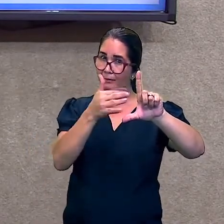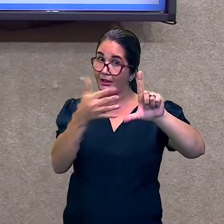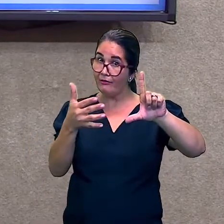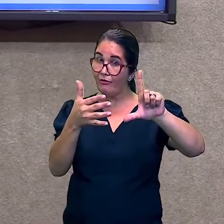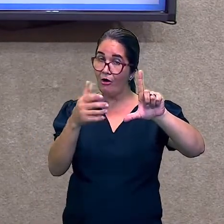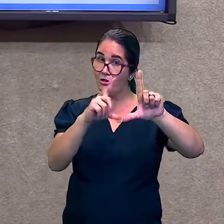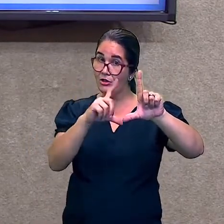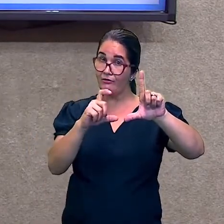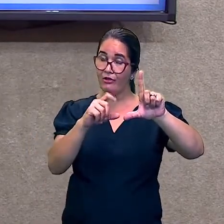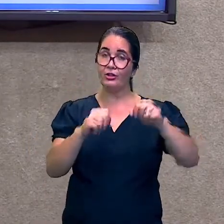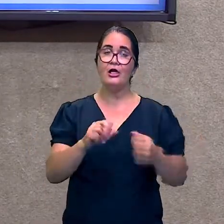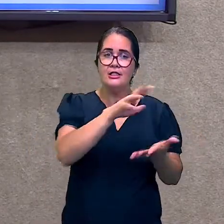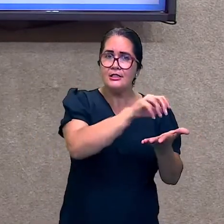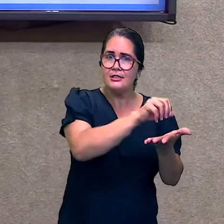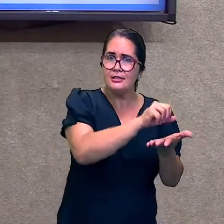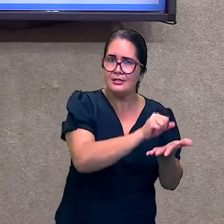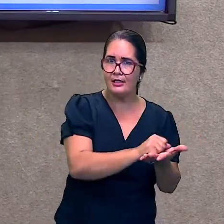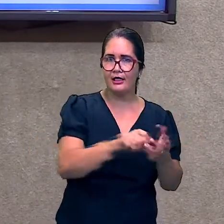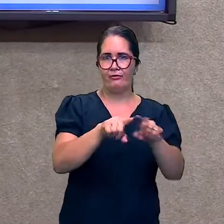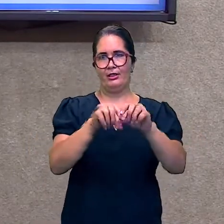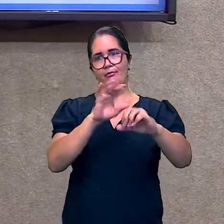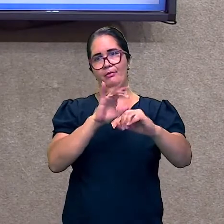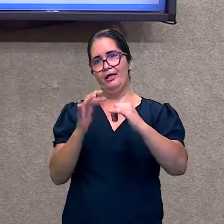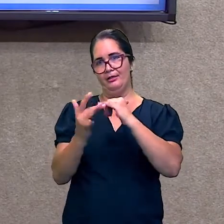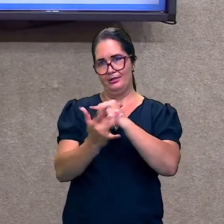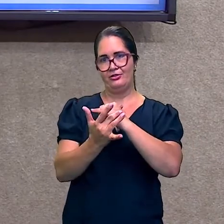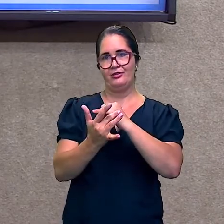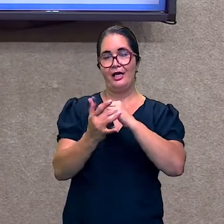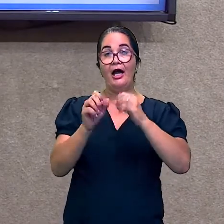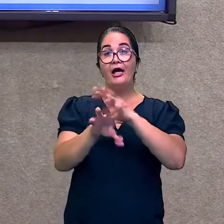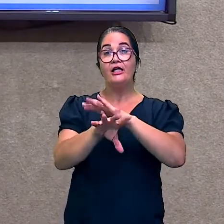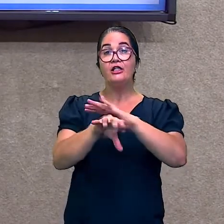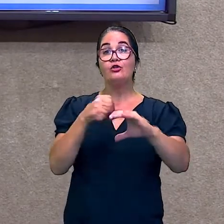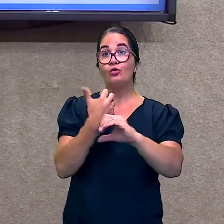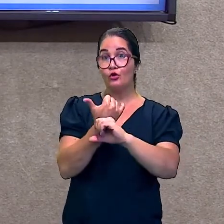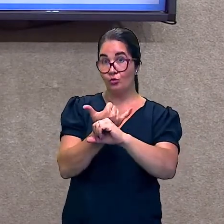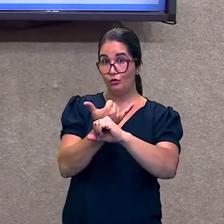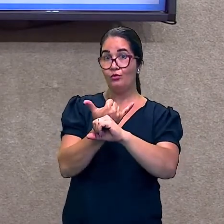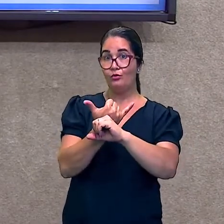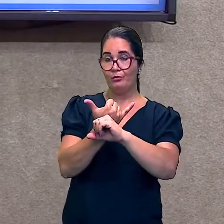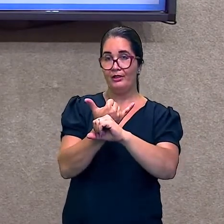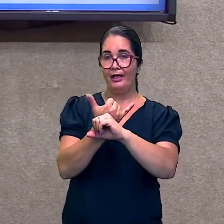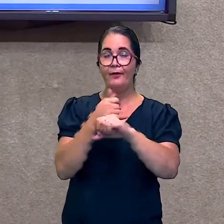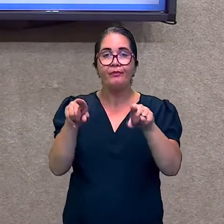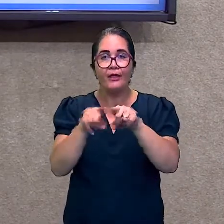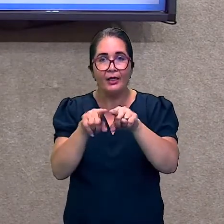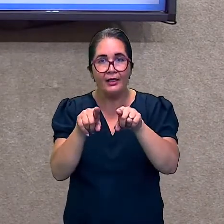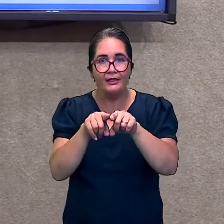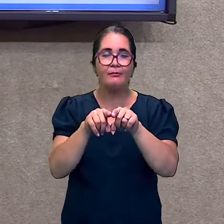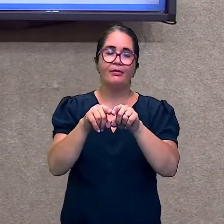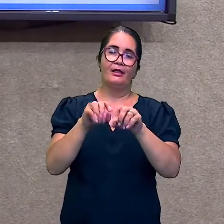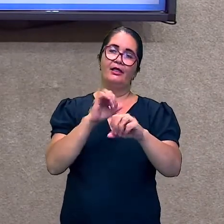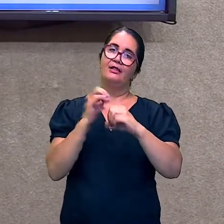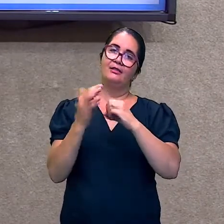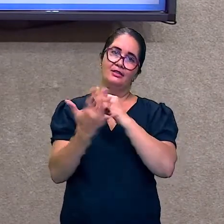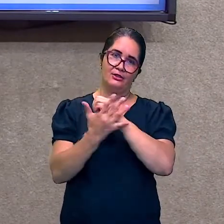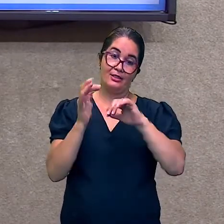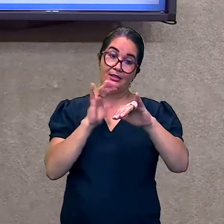E se inscreva. Em nosso canal do Youtube. Acesse as nossas redes sociais. Esmed. GV.